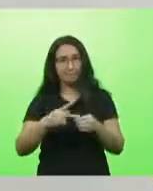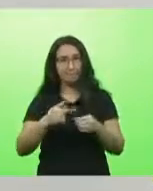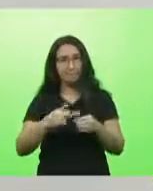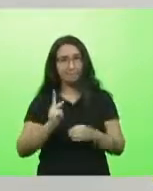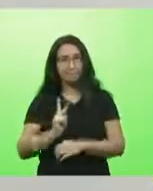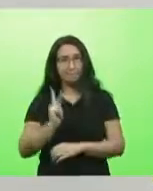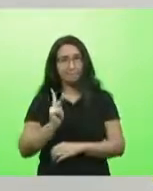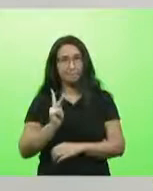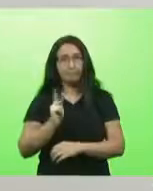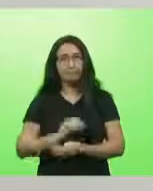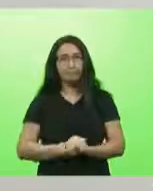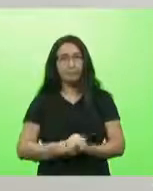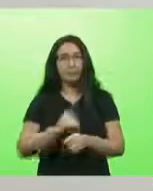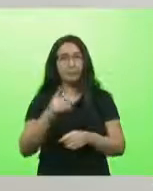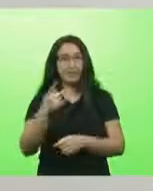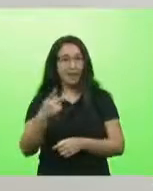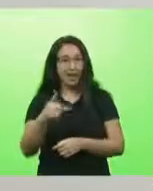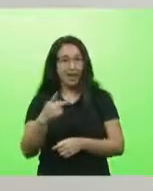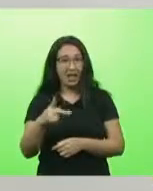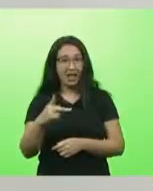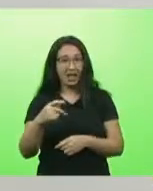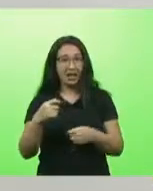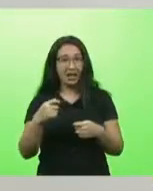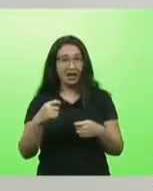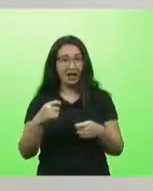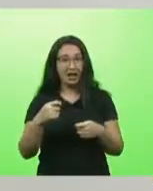Petrobras não é feita para dar lucro.